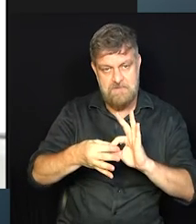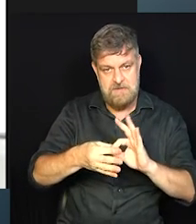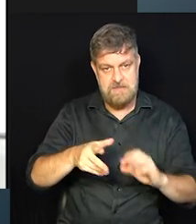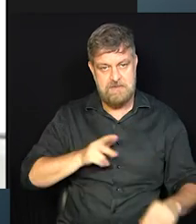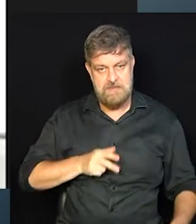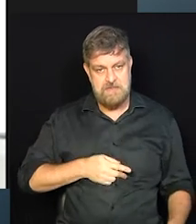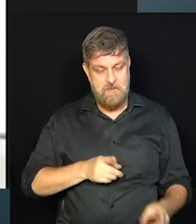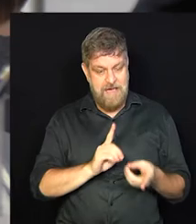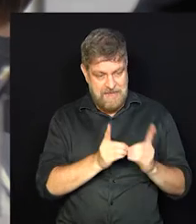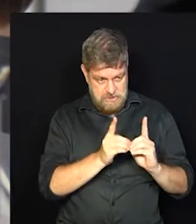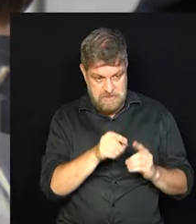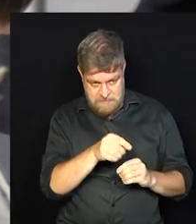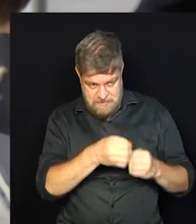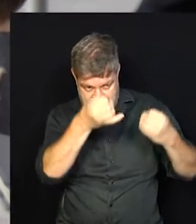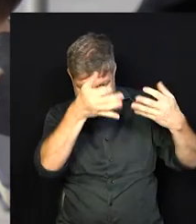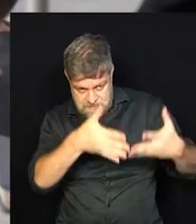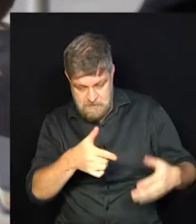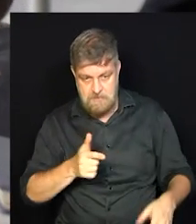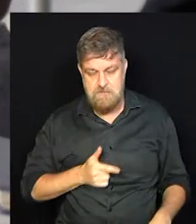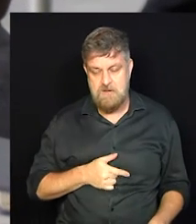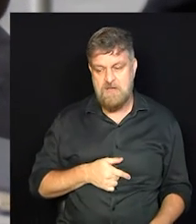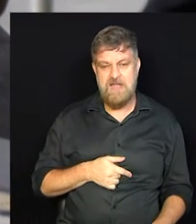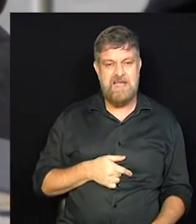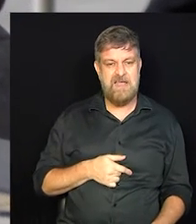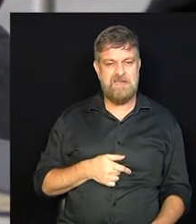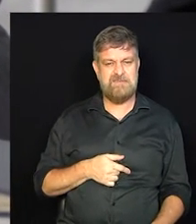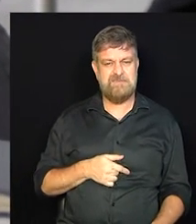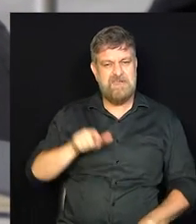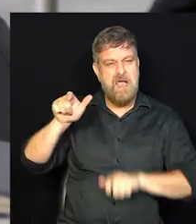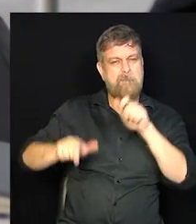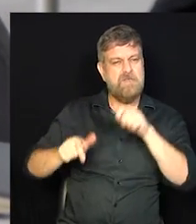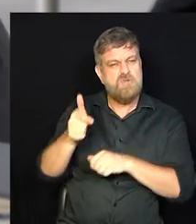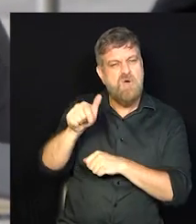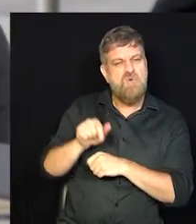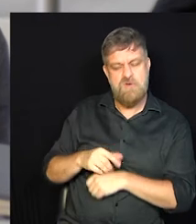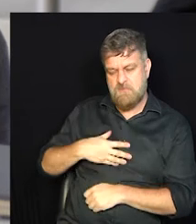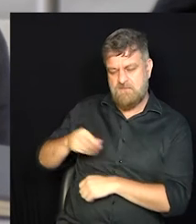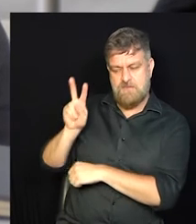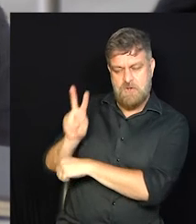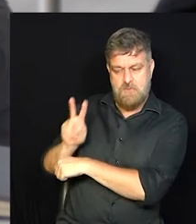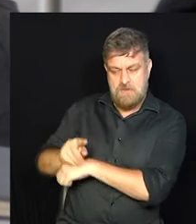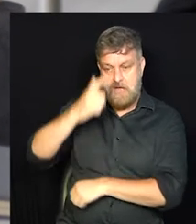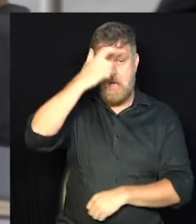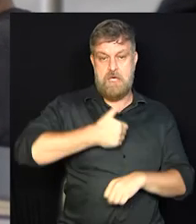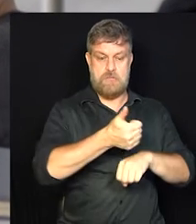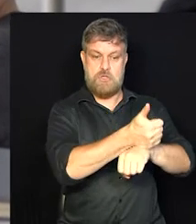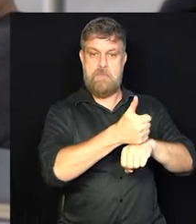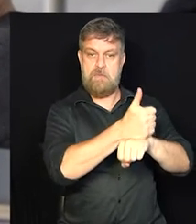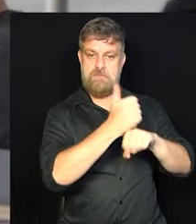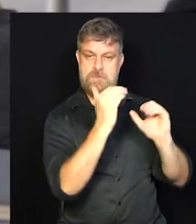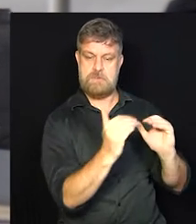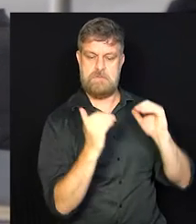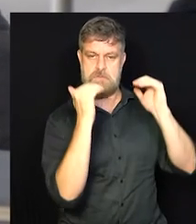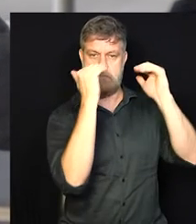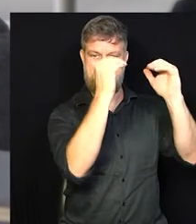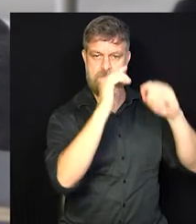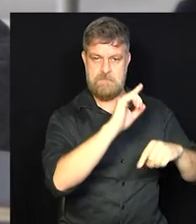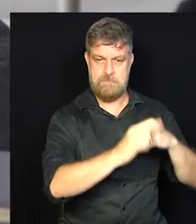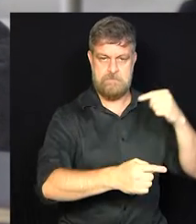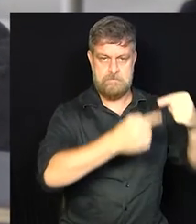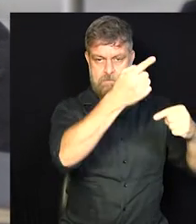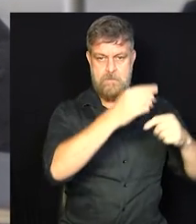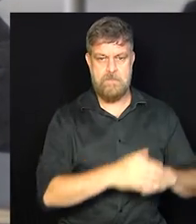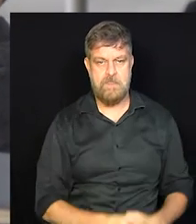contrário dessa dinâmica que você trouxe, né? De, ah, eu terceirizo para que eu consiga ser uma boa profissional e tenha